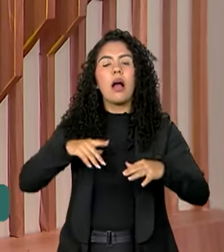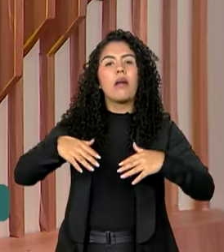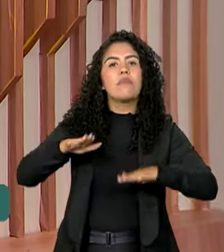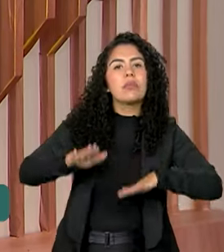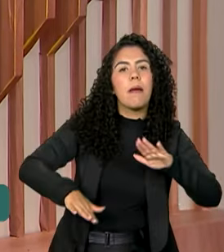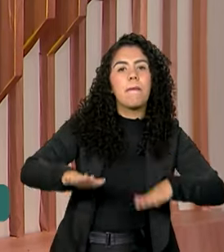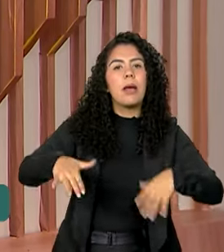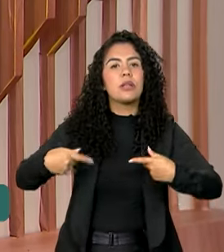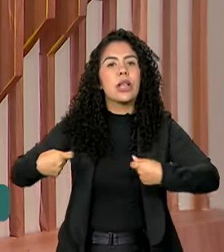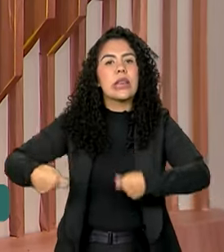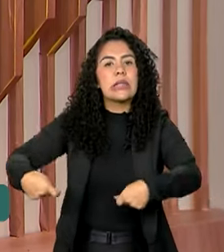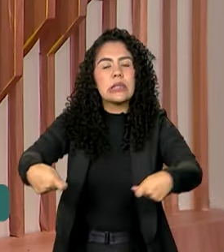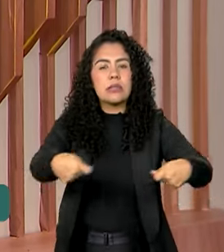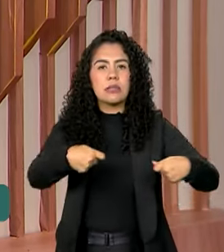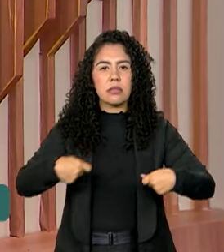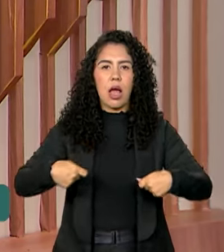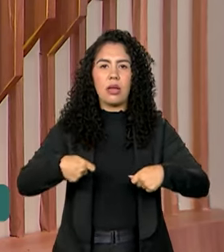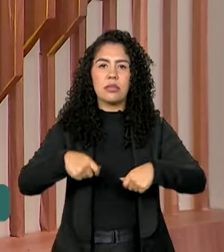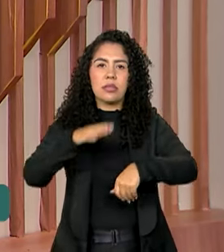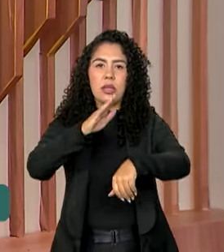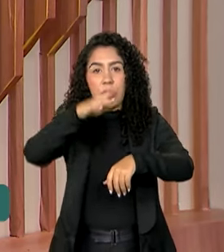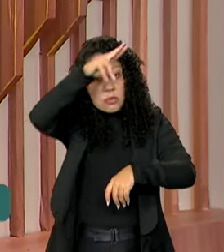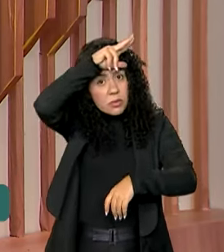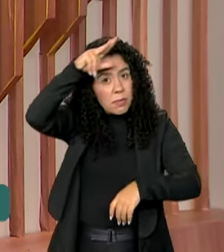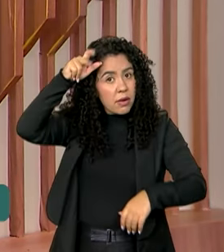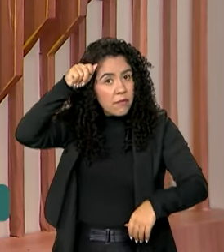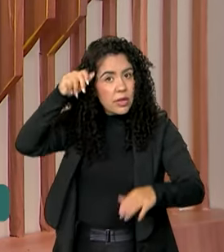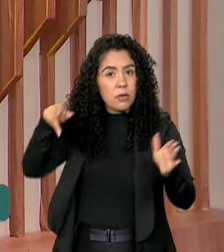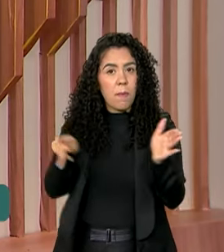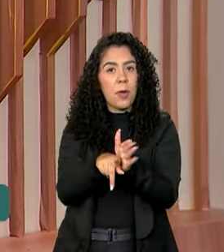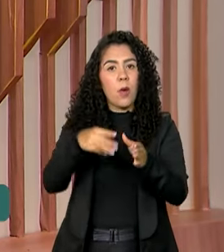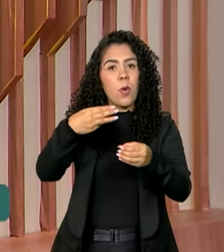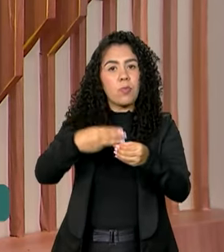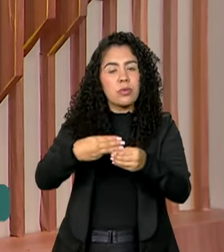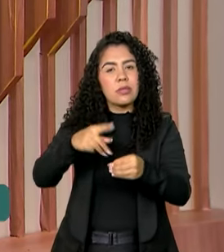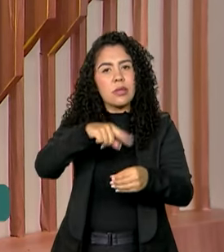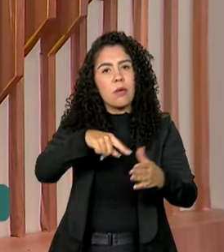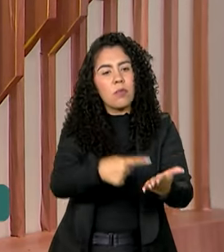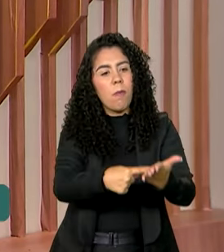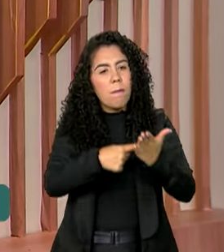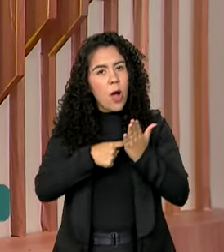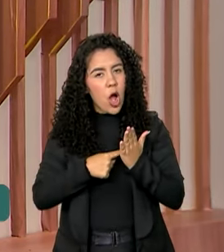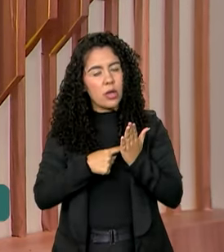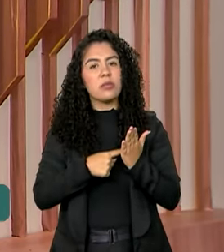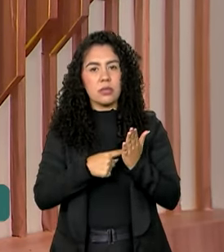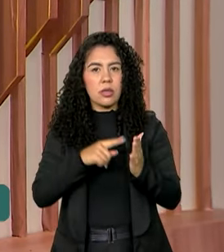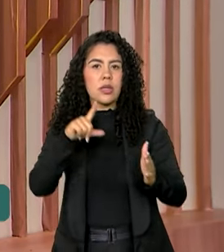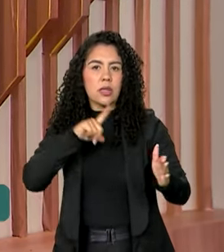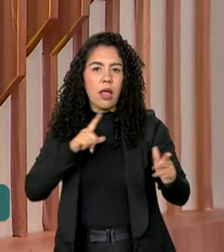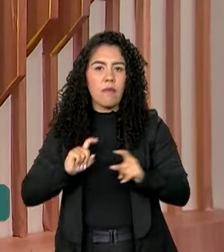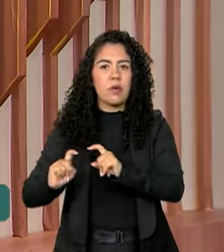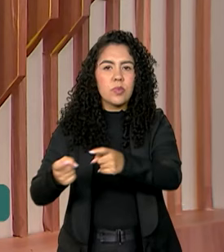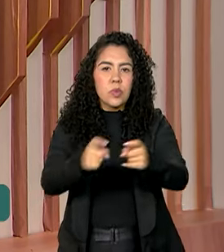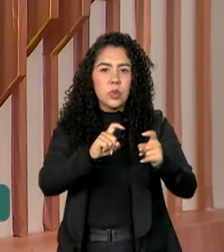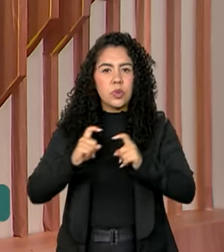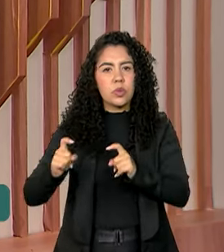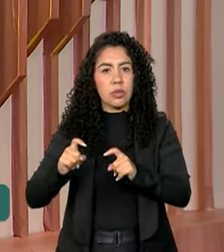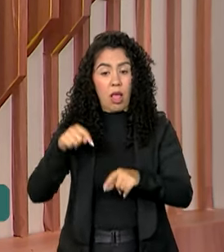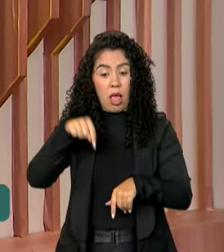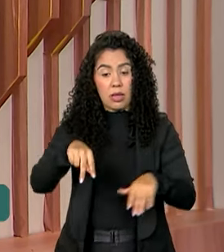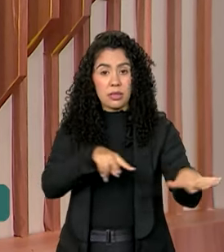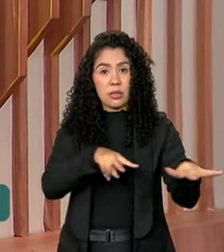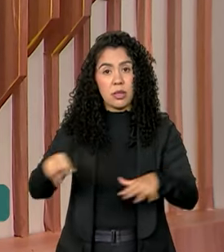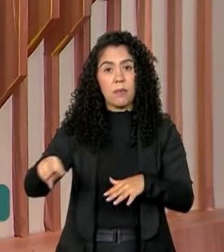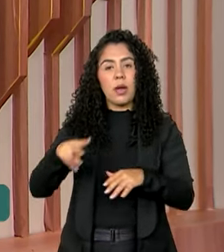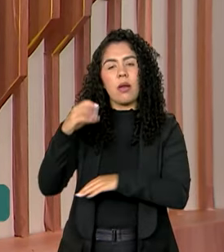apresentadas pelos gestores municipais. A fala aconteceu durante o encontro com prefeitos gaúchos nesta semana